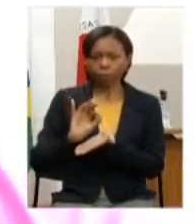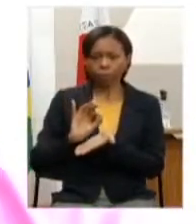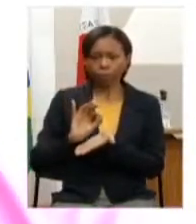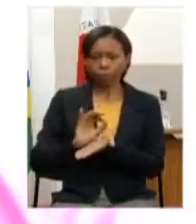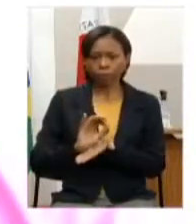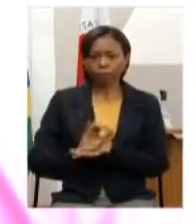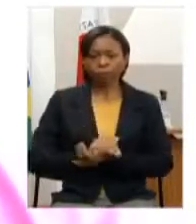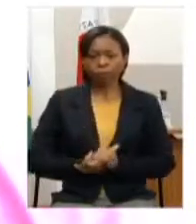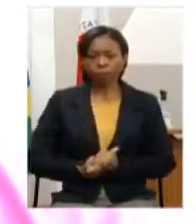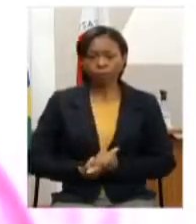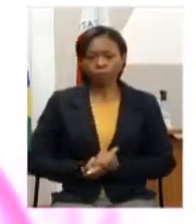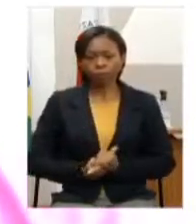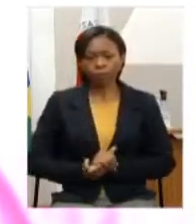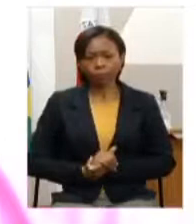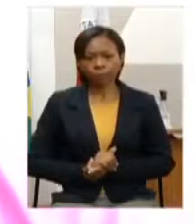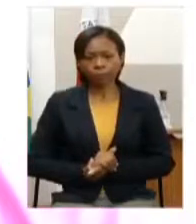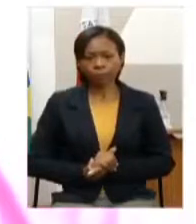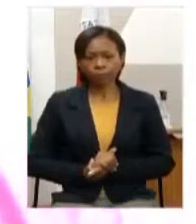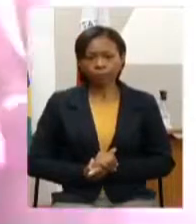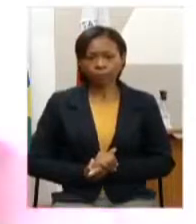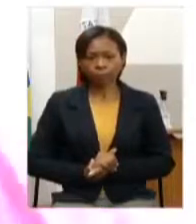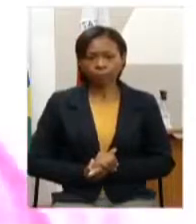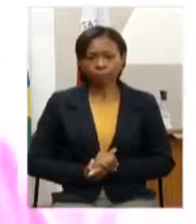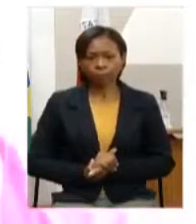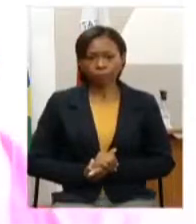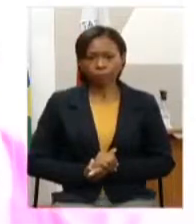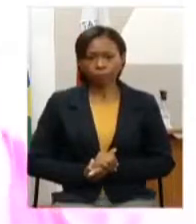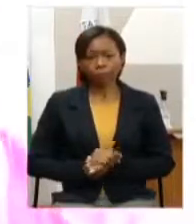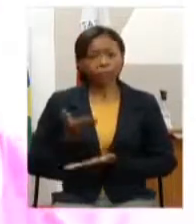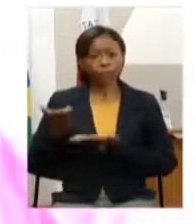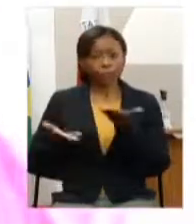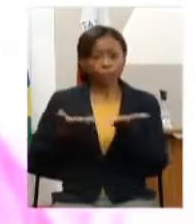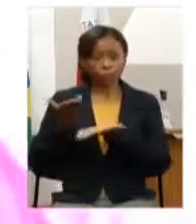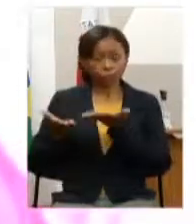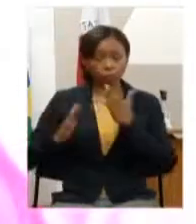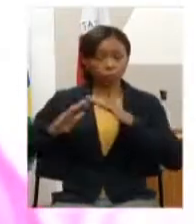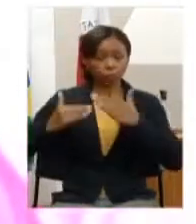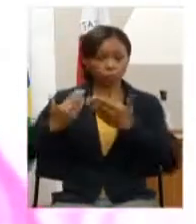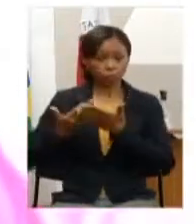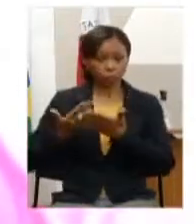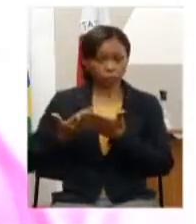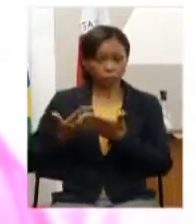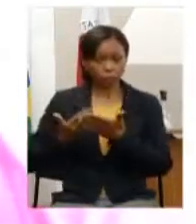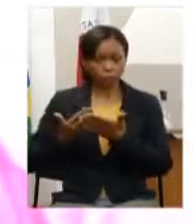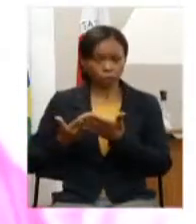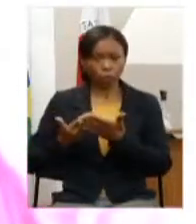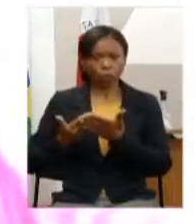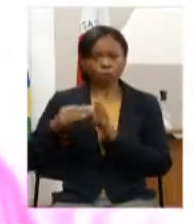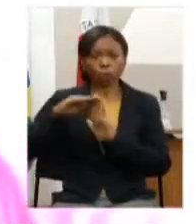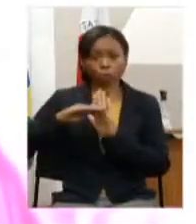no âmbito da ação 4326 atendimento às escolas famílias agrícolas do programa 112